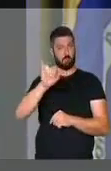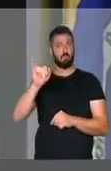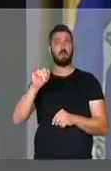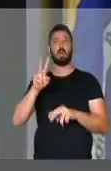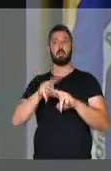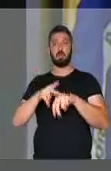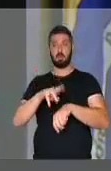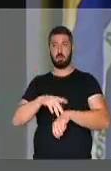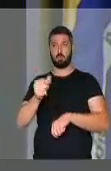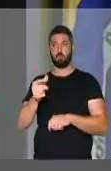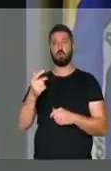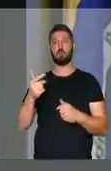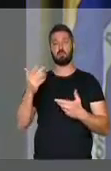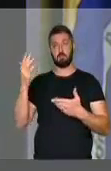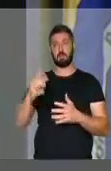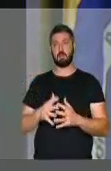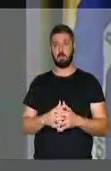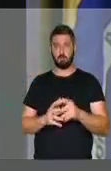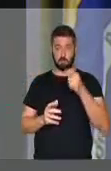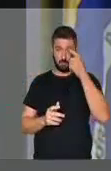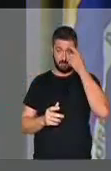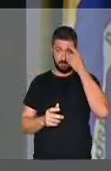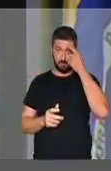presos brevemente. Era isso, Sr. Presidente. Eu gostaria de agradecer.